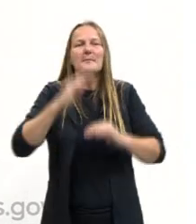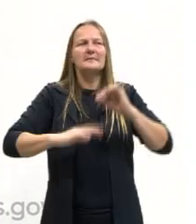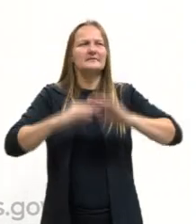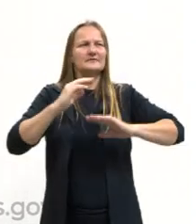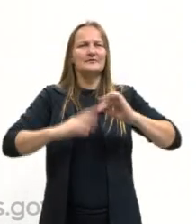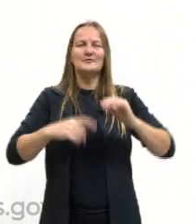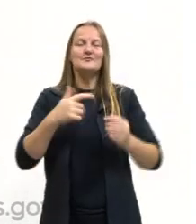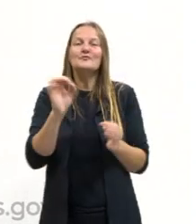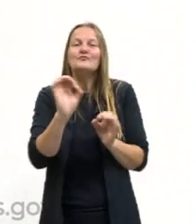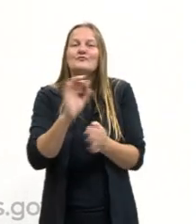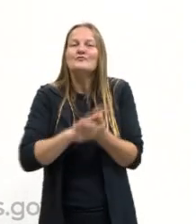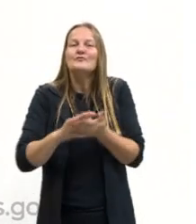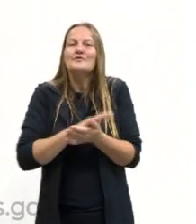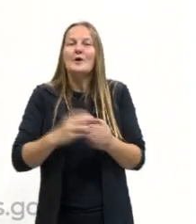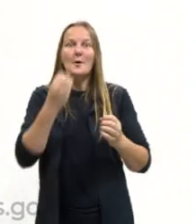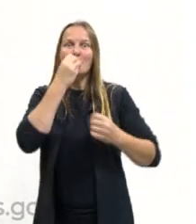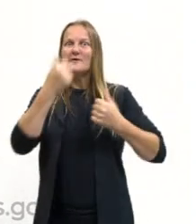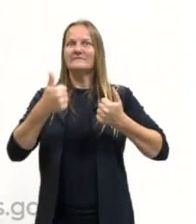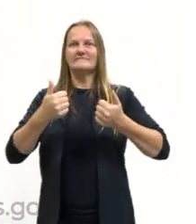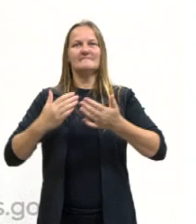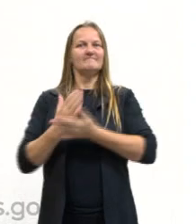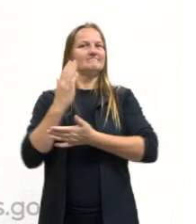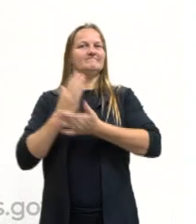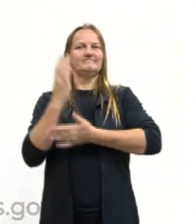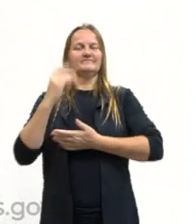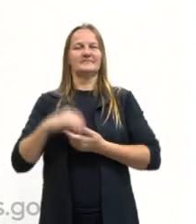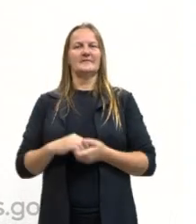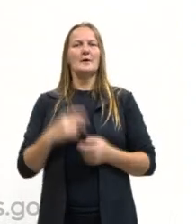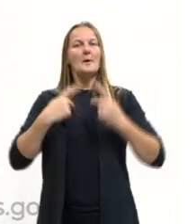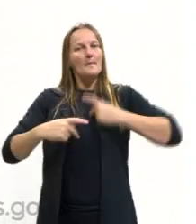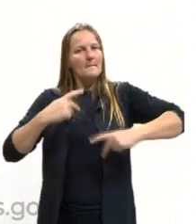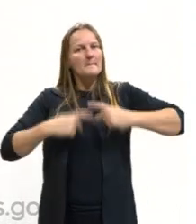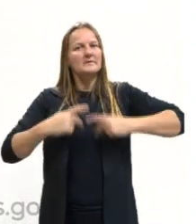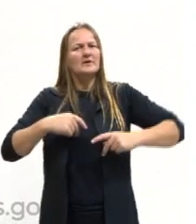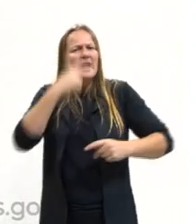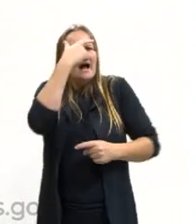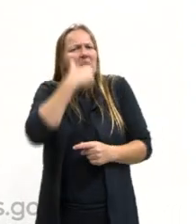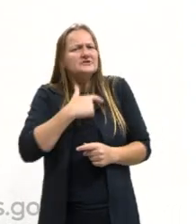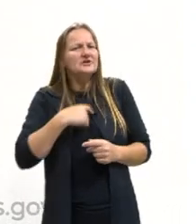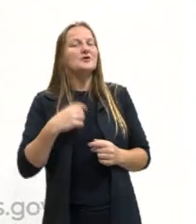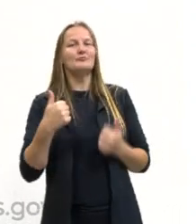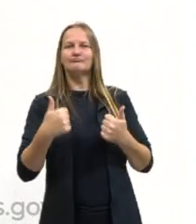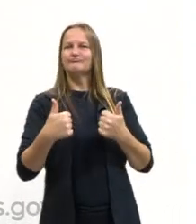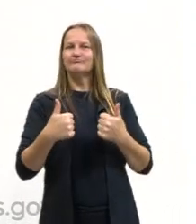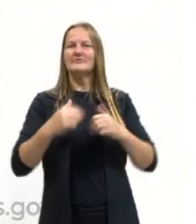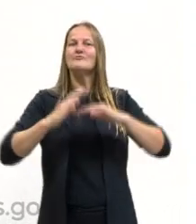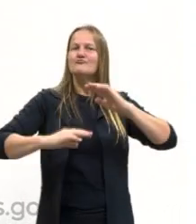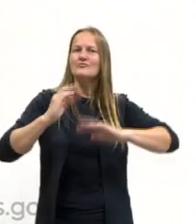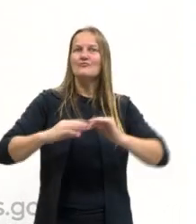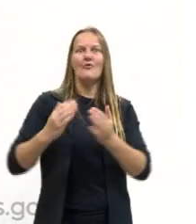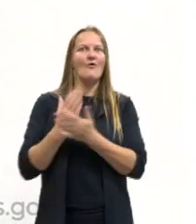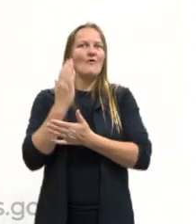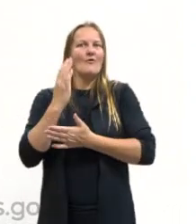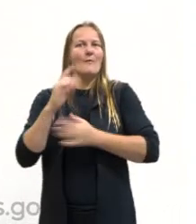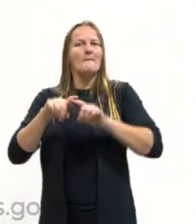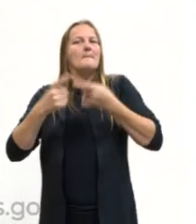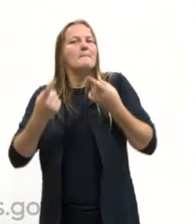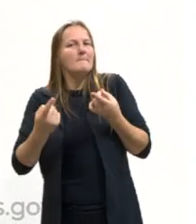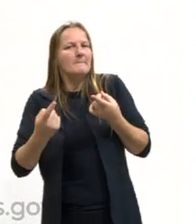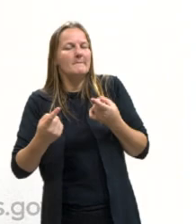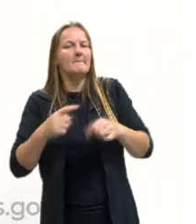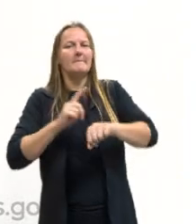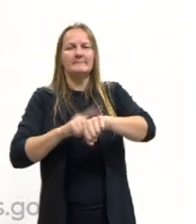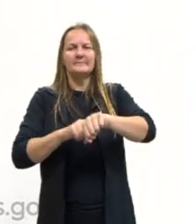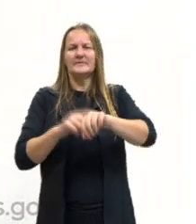elas não serão bem-sucedidas. A personagem acha que ela vai ter uma ação bem-sucedida, mas